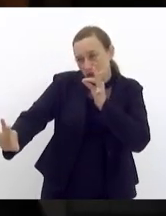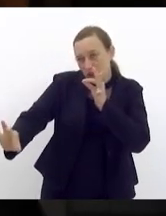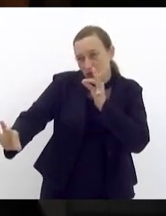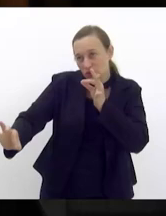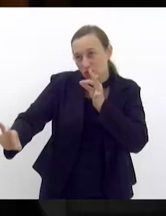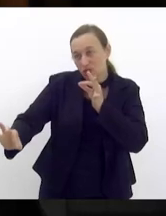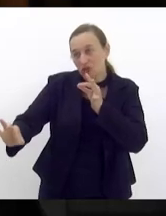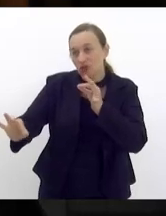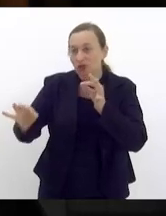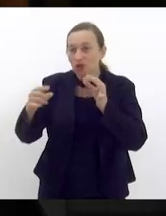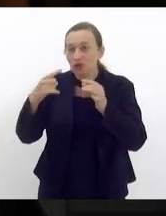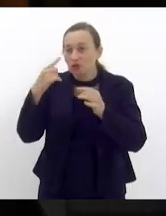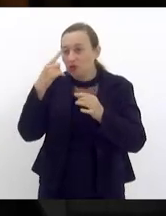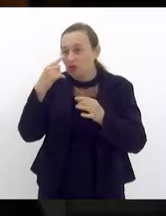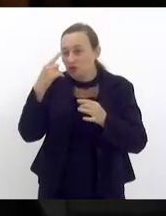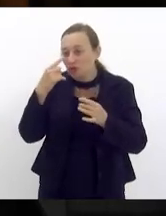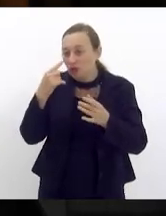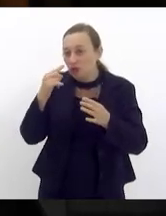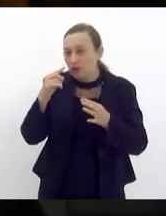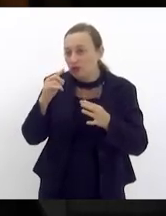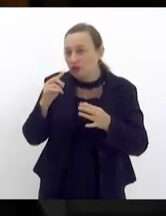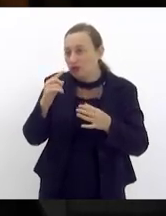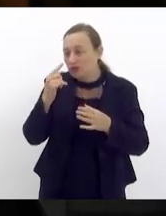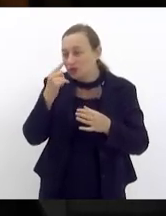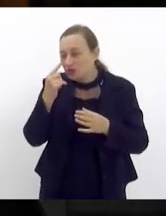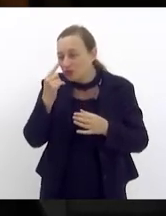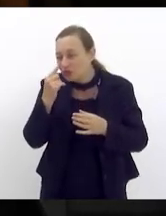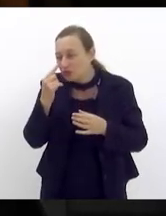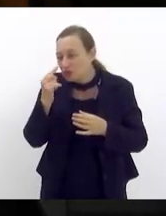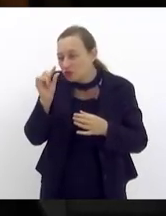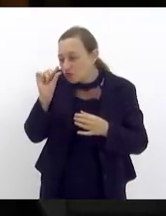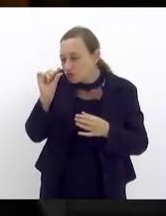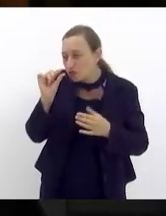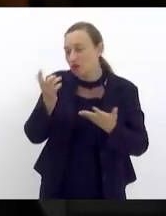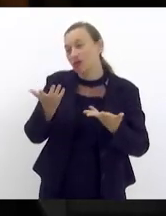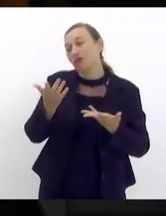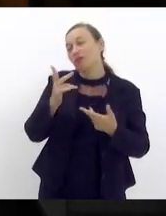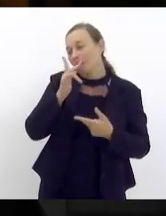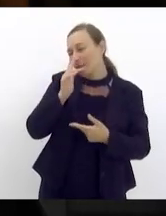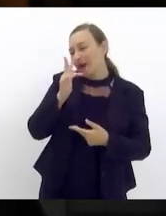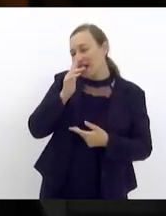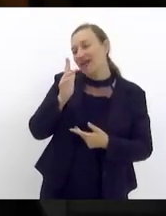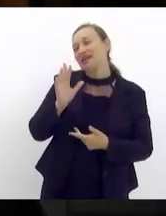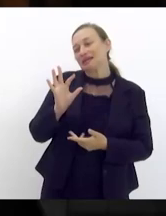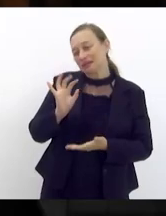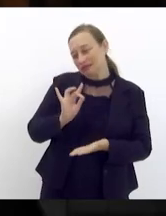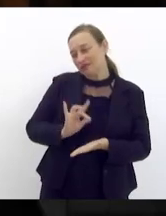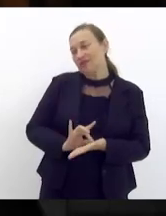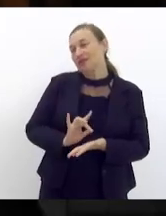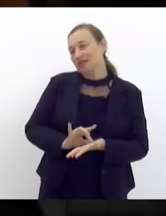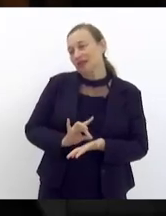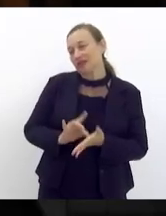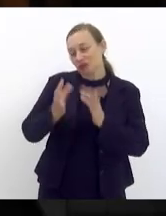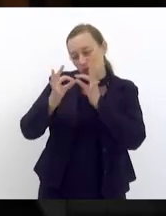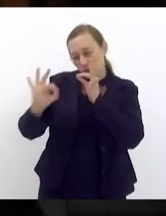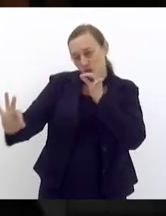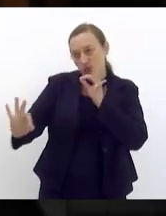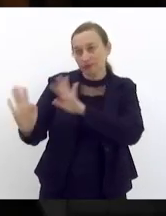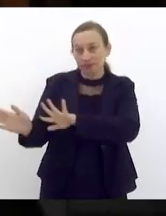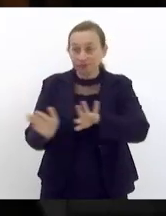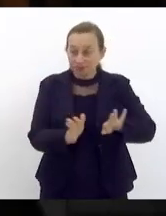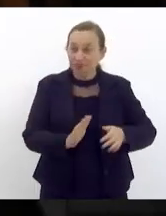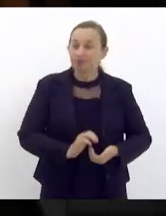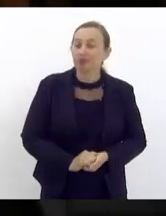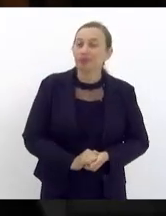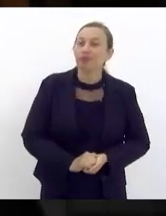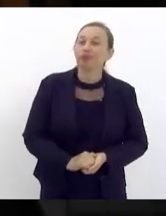meus olhos já não são tão agudos como deveria ser mas que o senhor parece parece aqui de longe mas